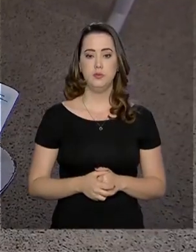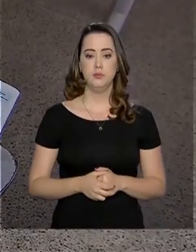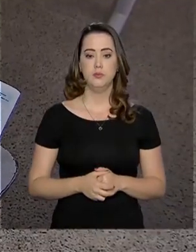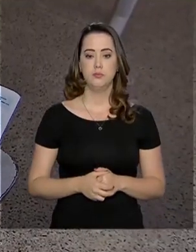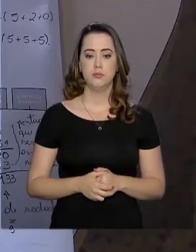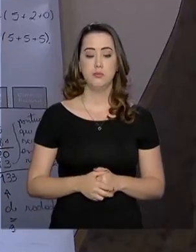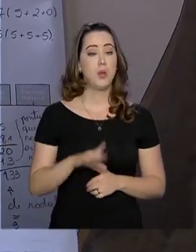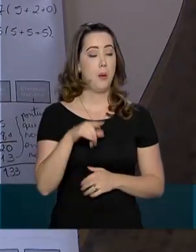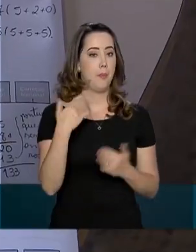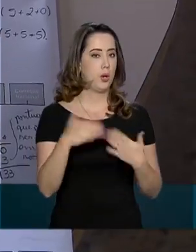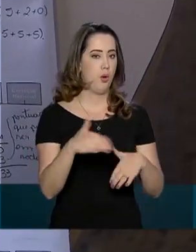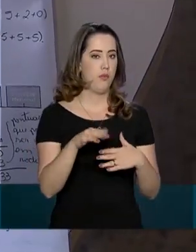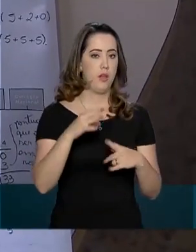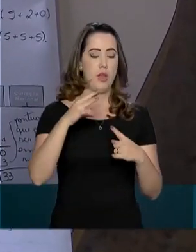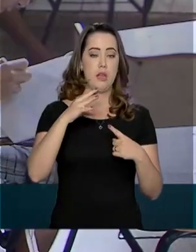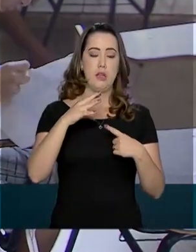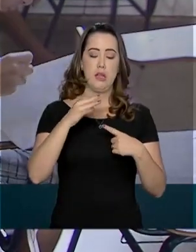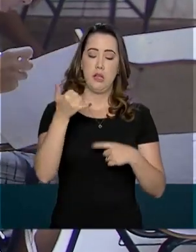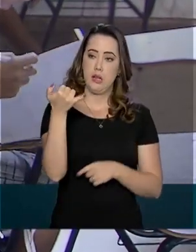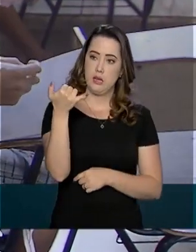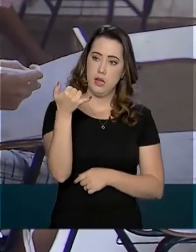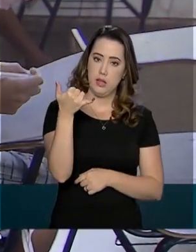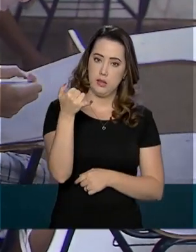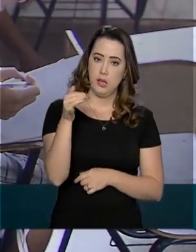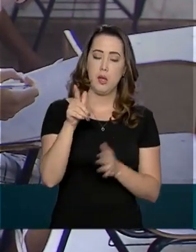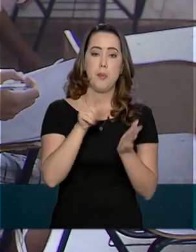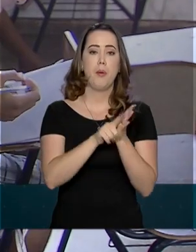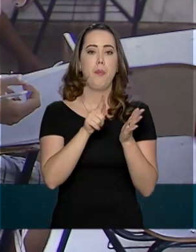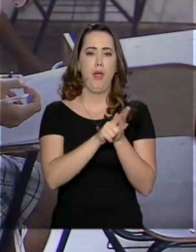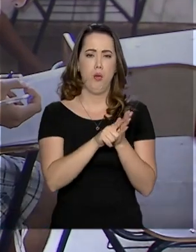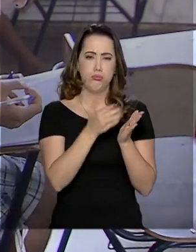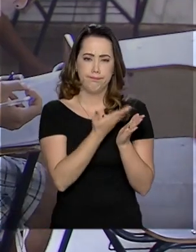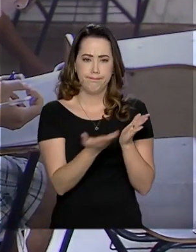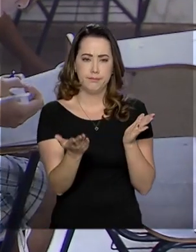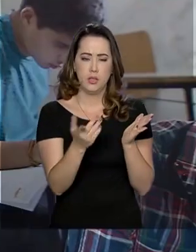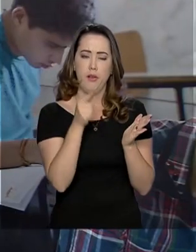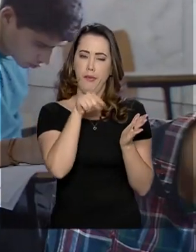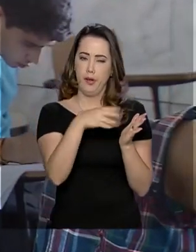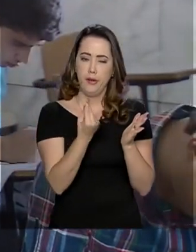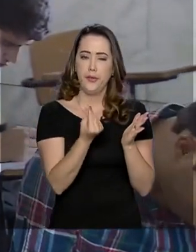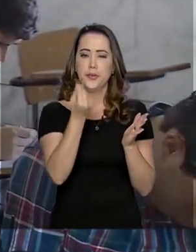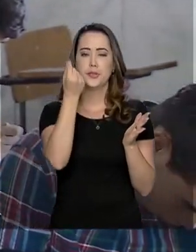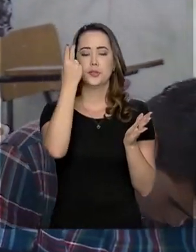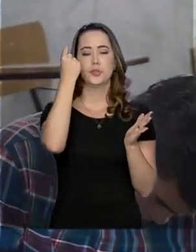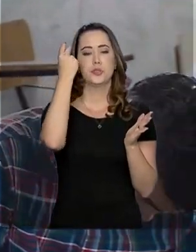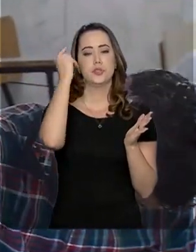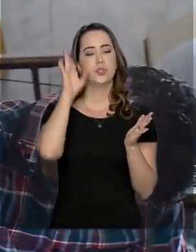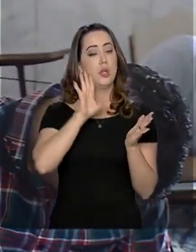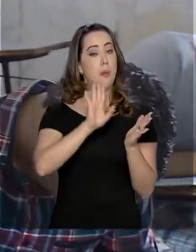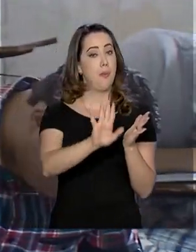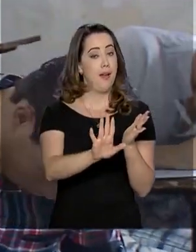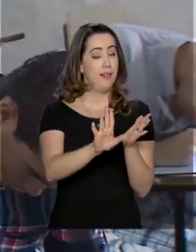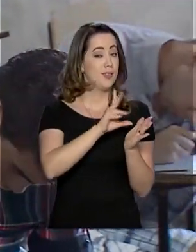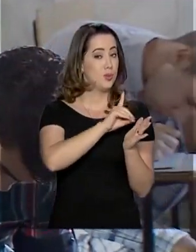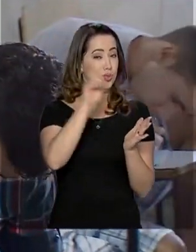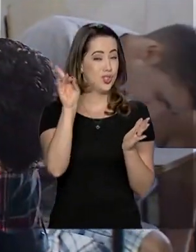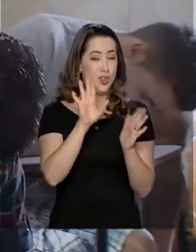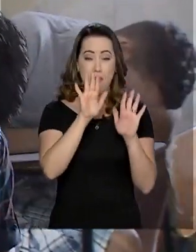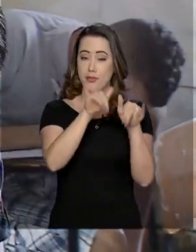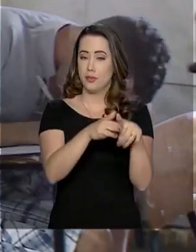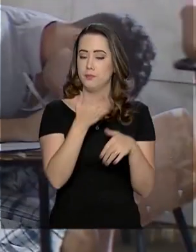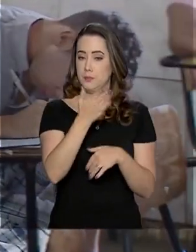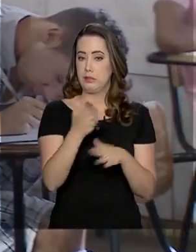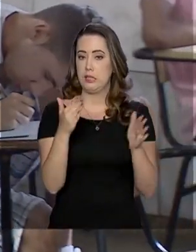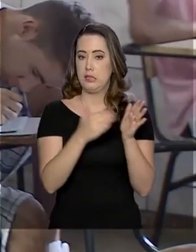Para a prova, caneta e papel, o modelo antigo que está com os dias contados na aplicação do Enem. Até 2026,